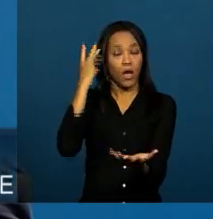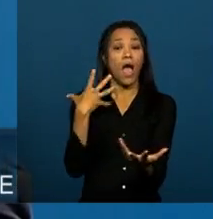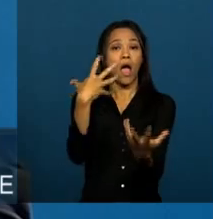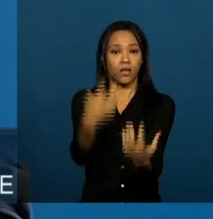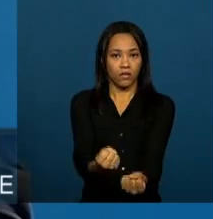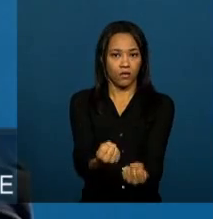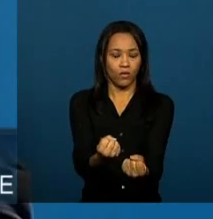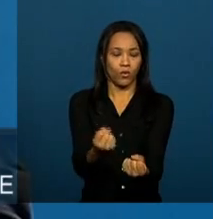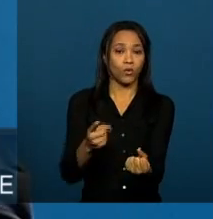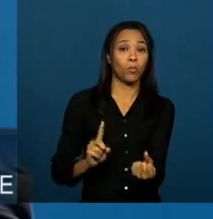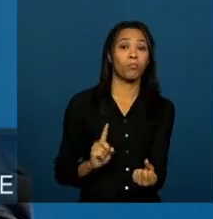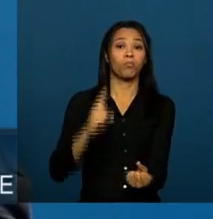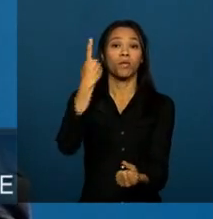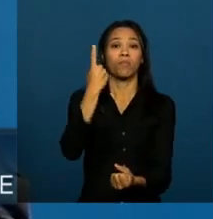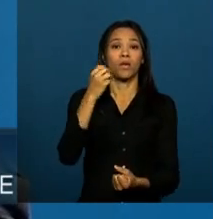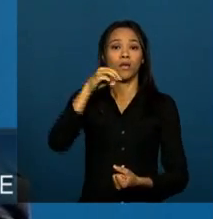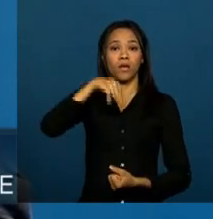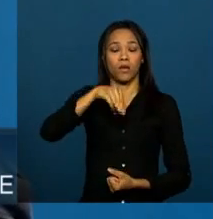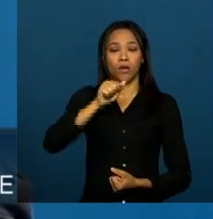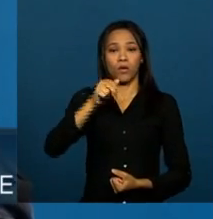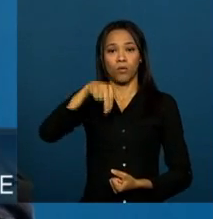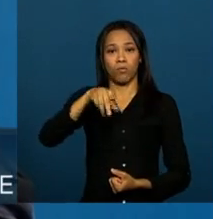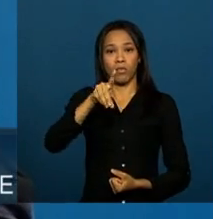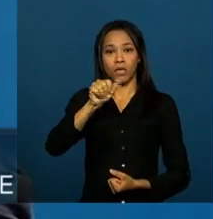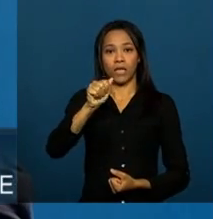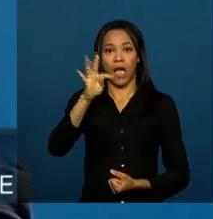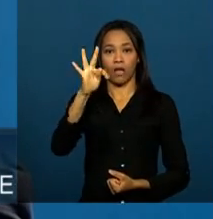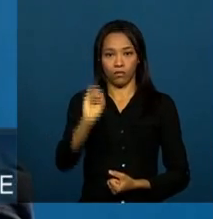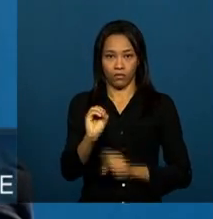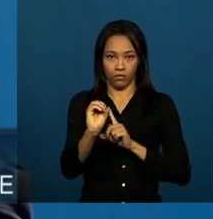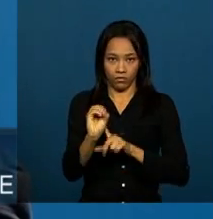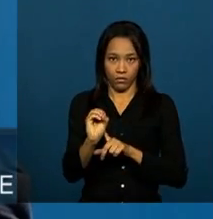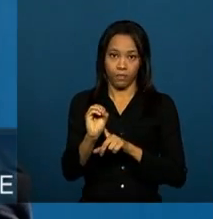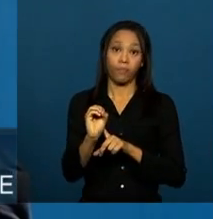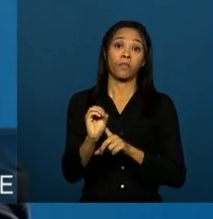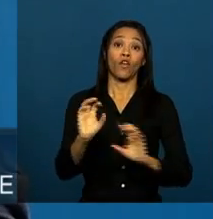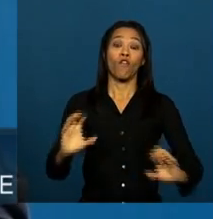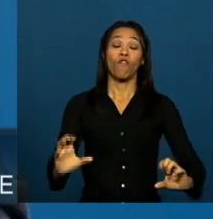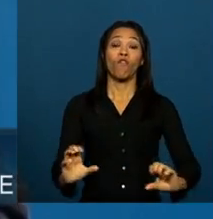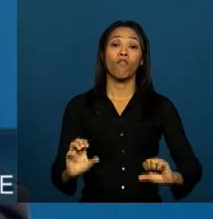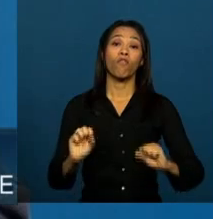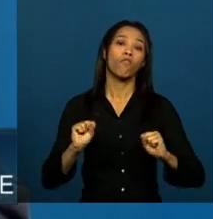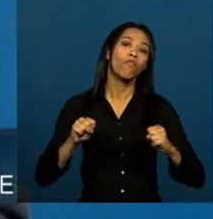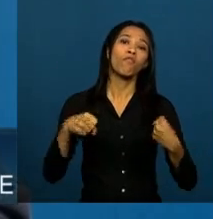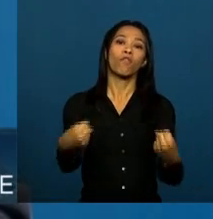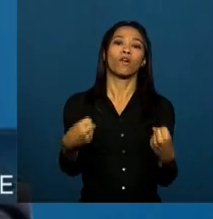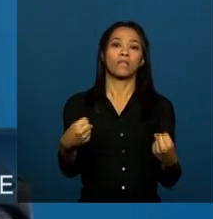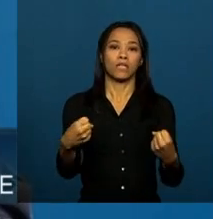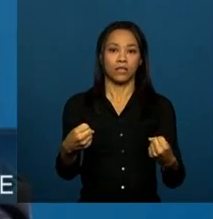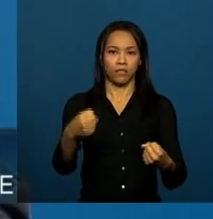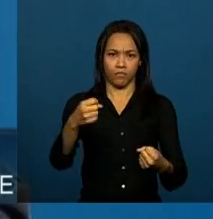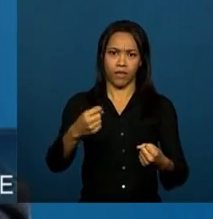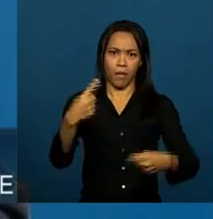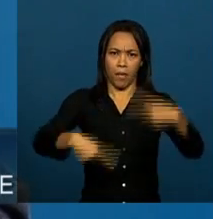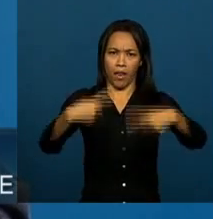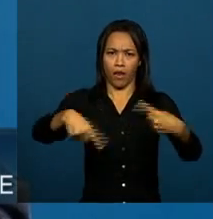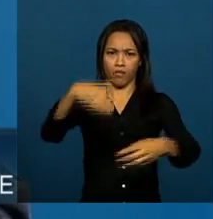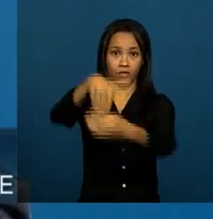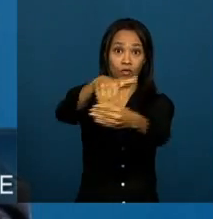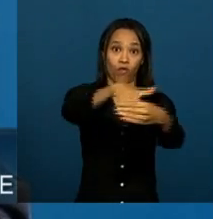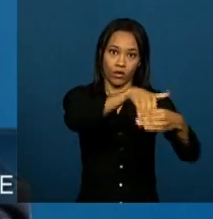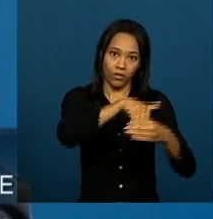durante o seu primeiro mandato, fortaleceu durante o processo democrático de disputa eleitoral. E,